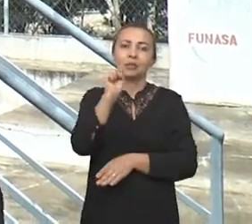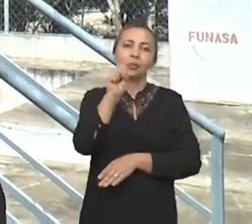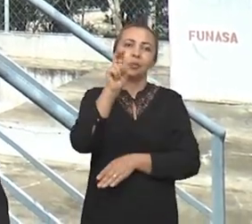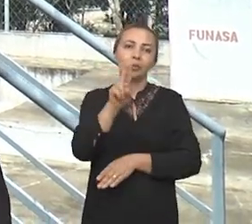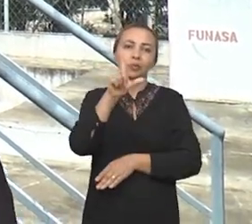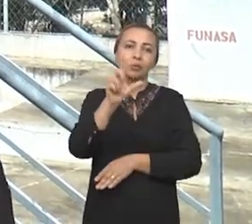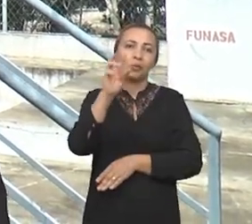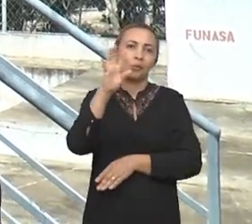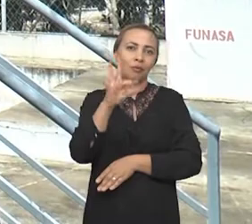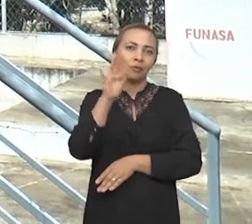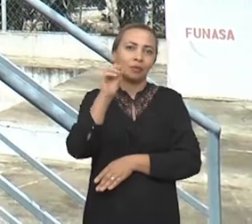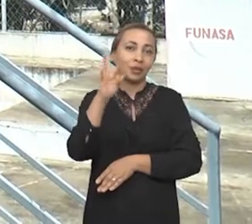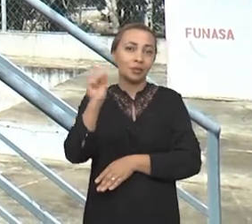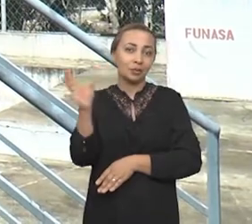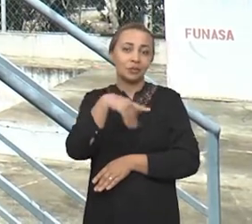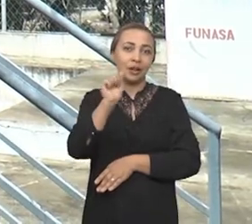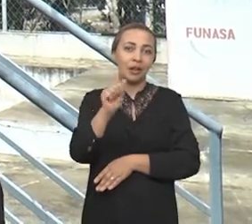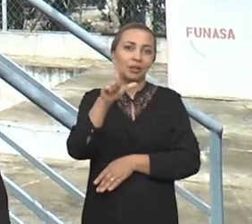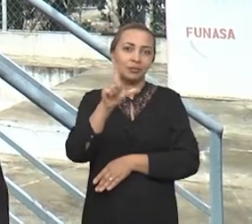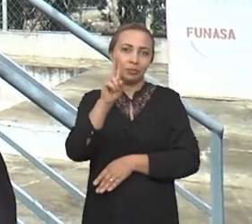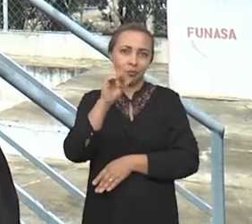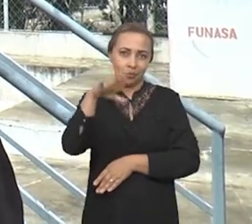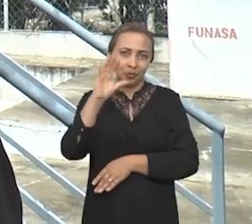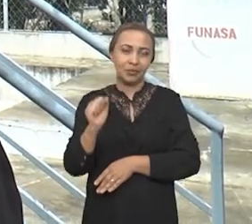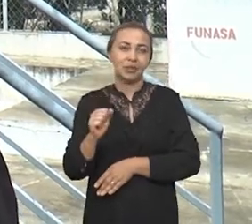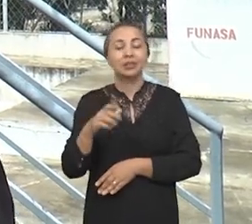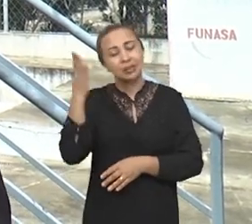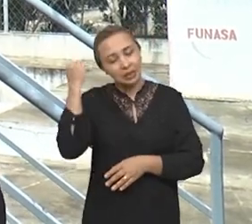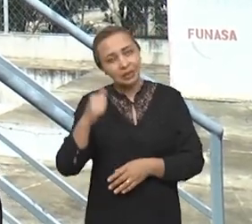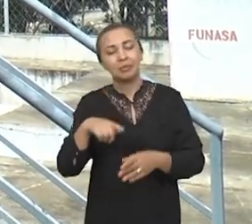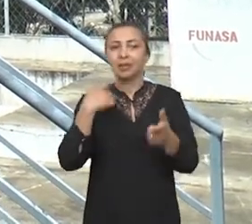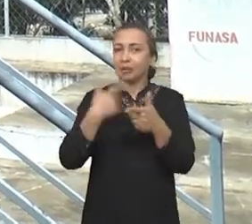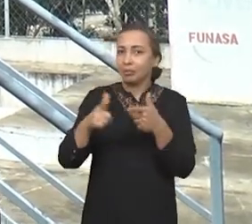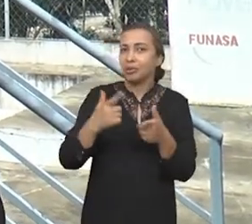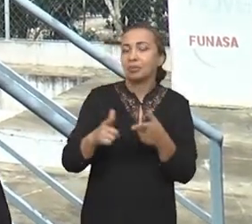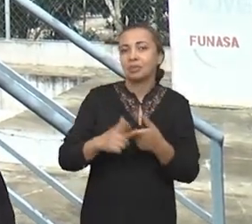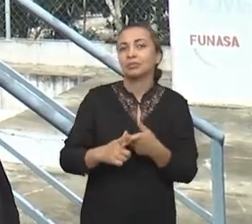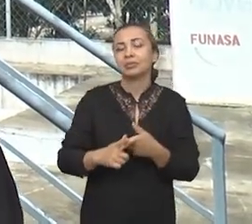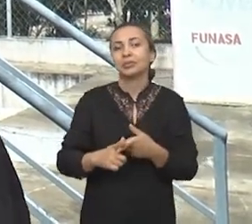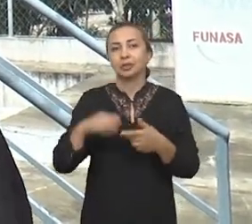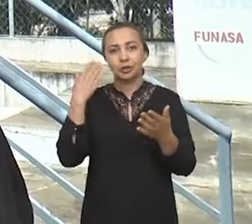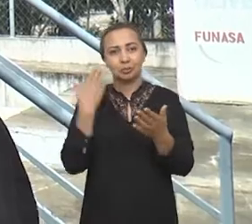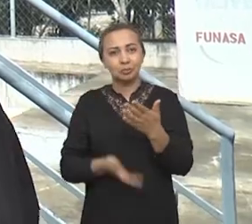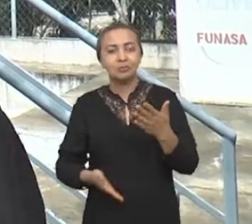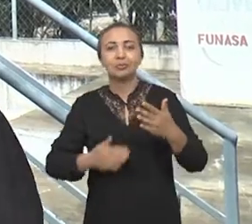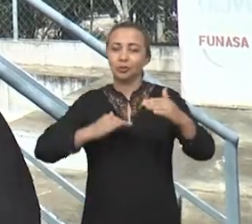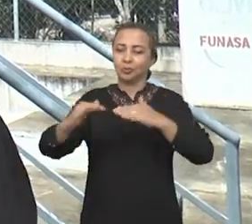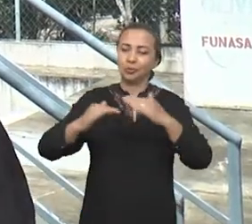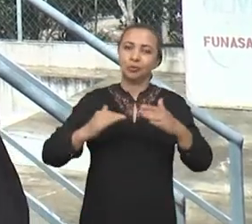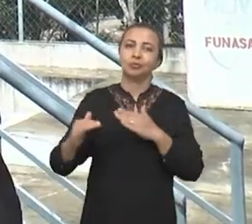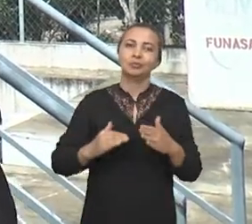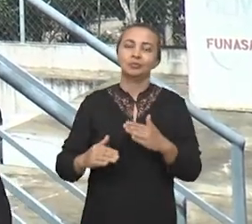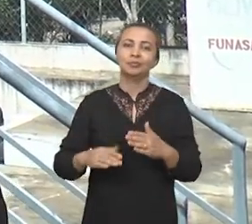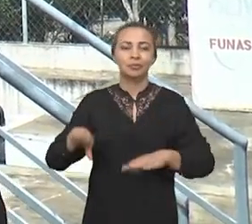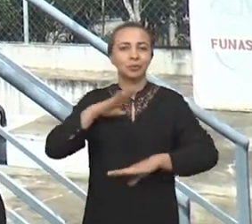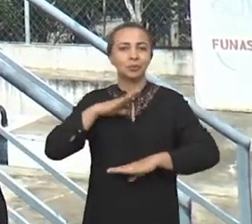alumínio. E a gente sabe que o alumínio é um dos responsáveis por doenças degenerativas. Além do mais,